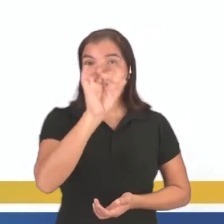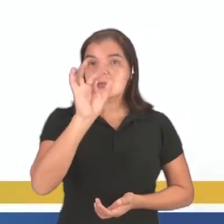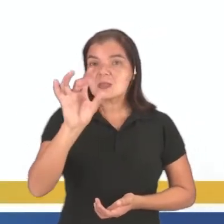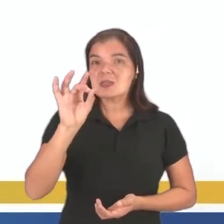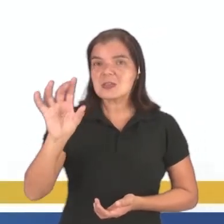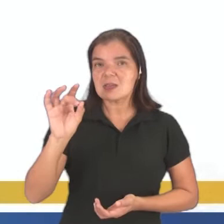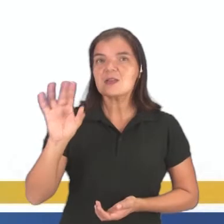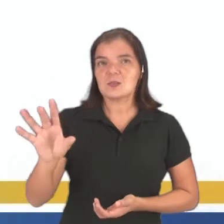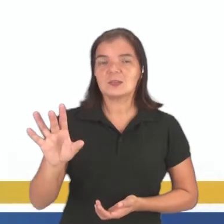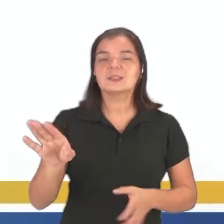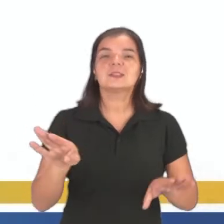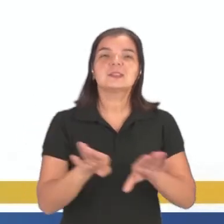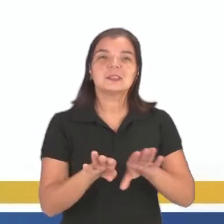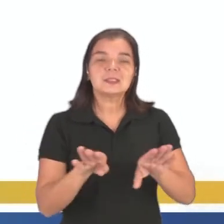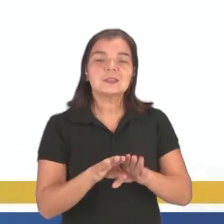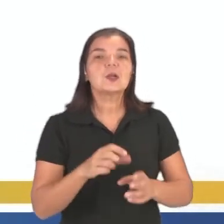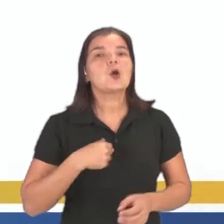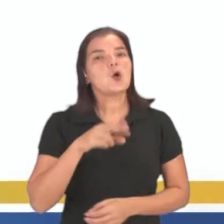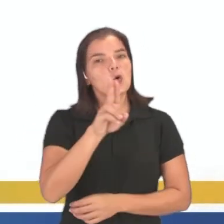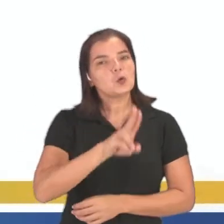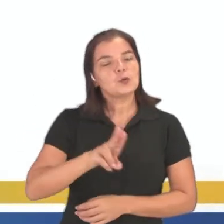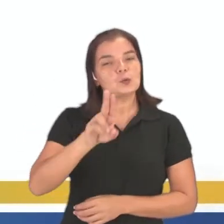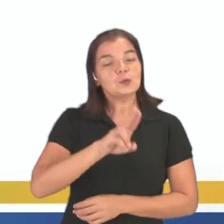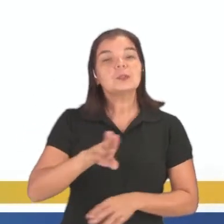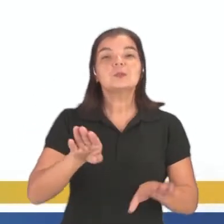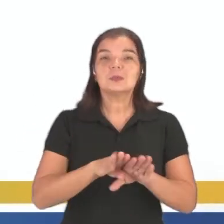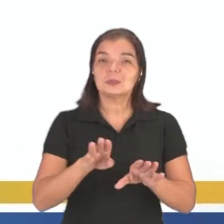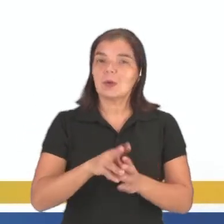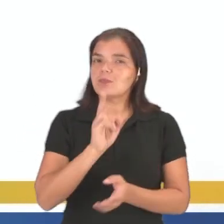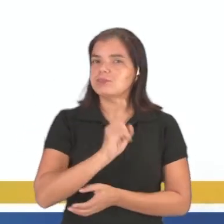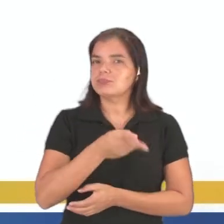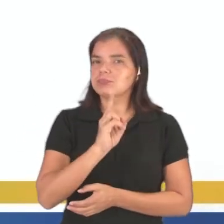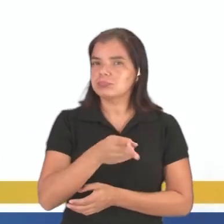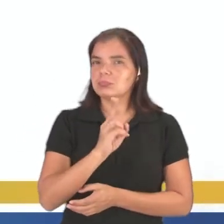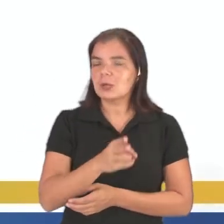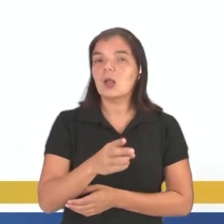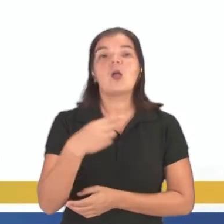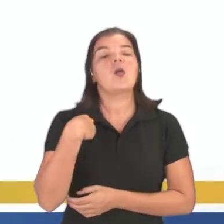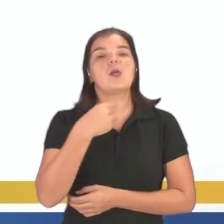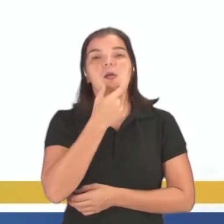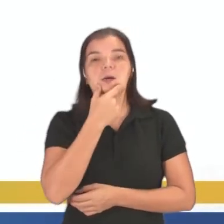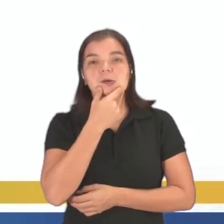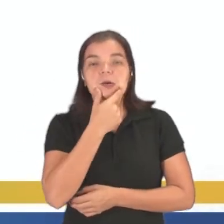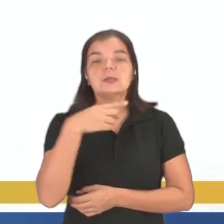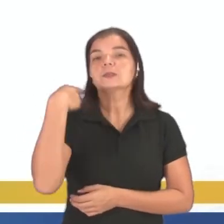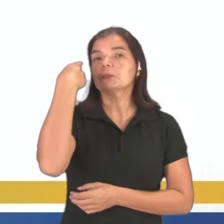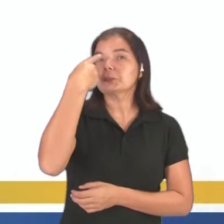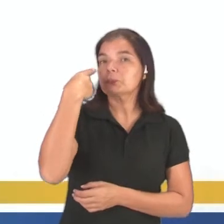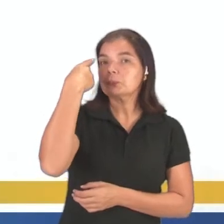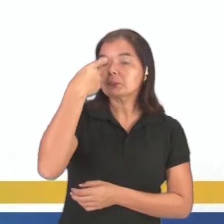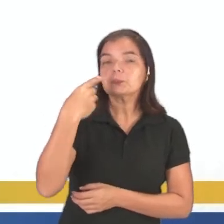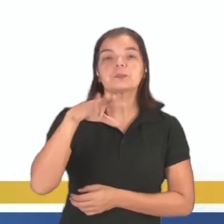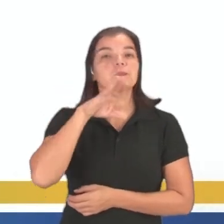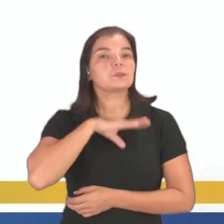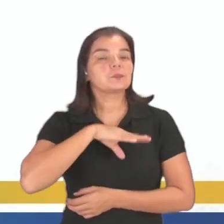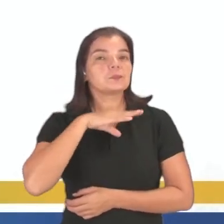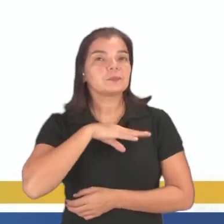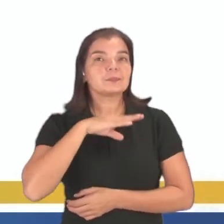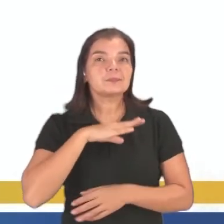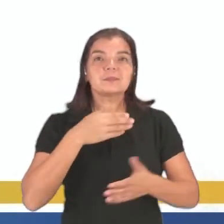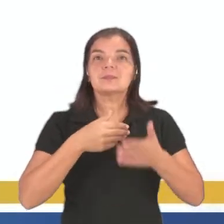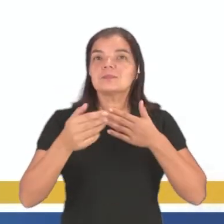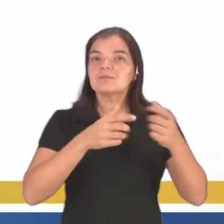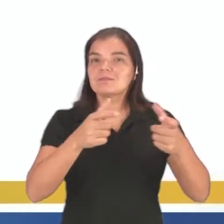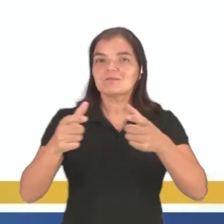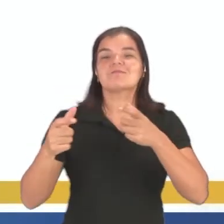destas reações, os emojis são os mesmos, pessoal. Em inglês, em espanhol, em português. Lo que irá